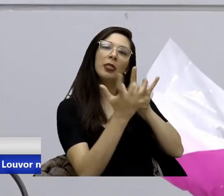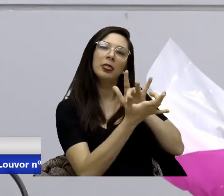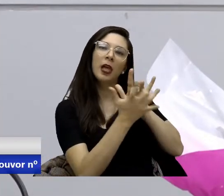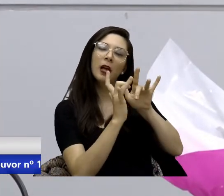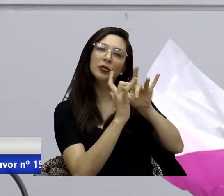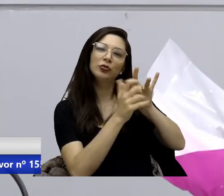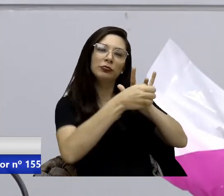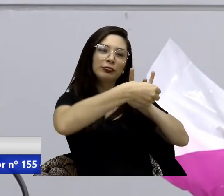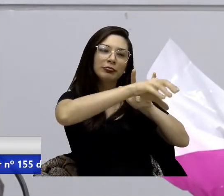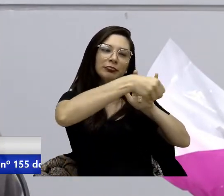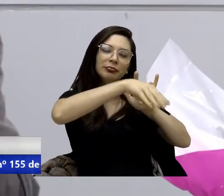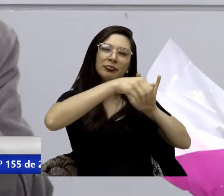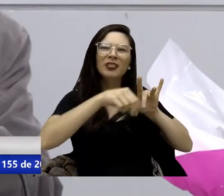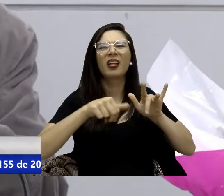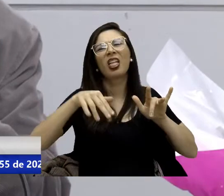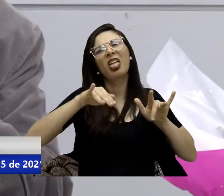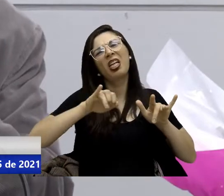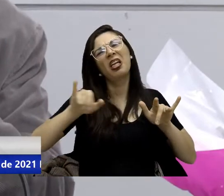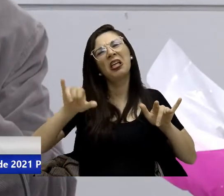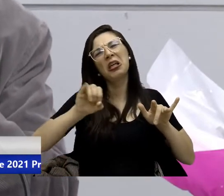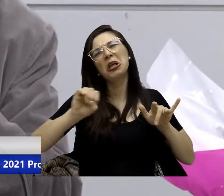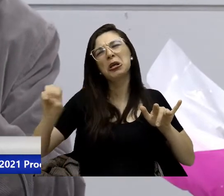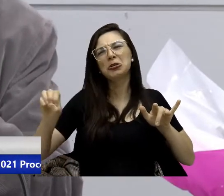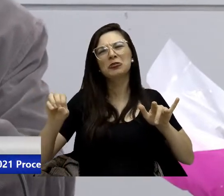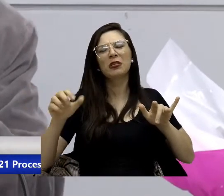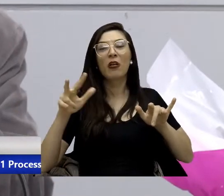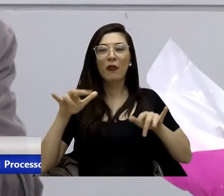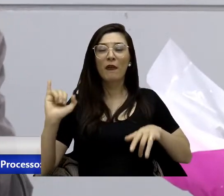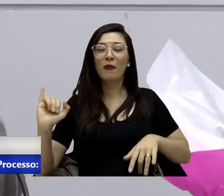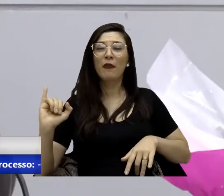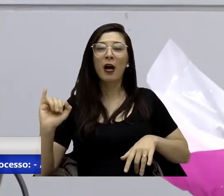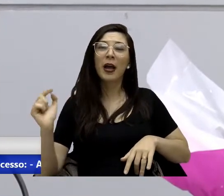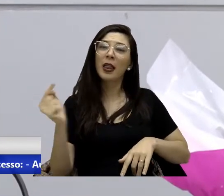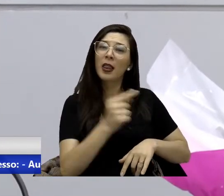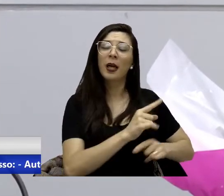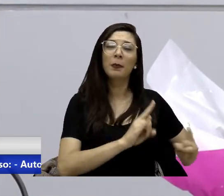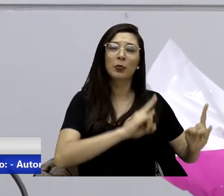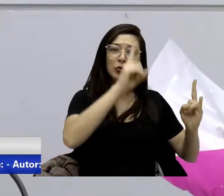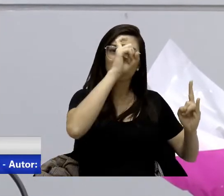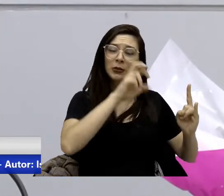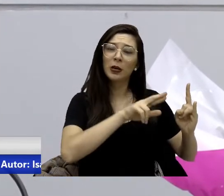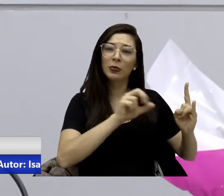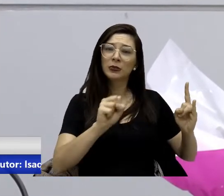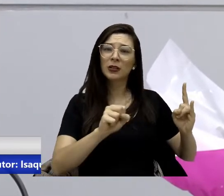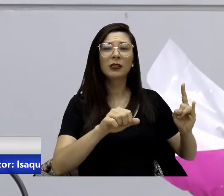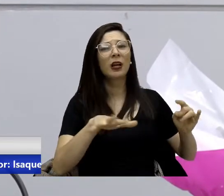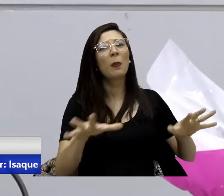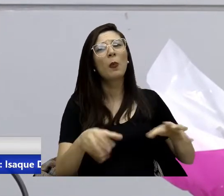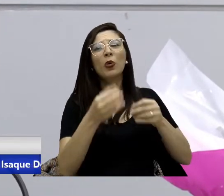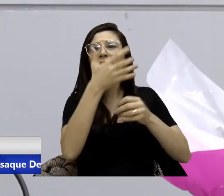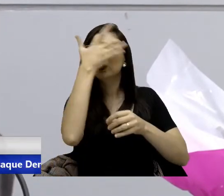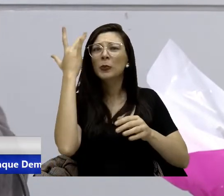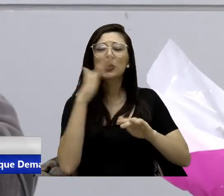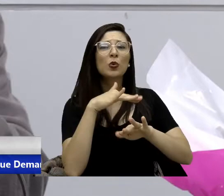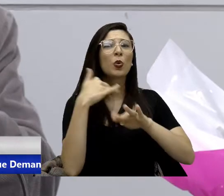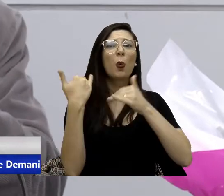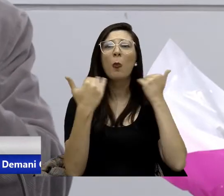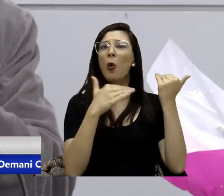isso, gente? Vai lá para dentro do Hospital Raul Sertão, que está morrendo gente. Ué? Que coisa